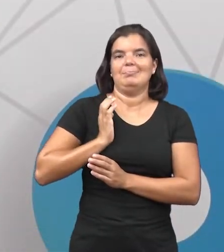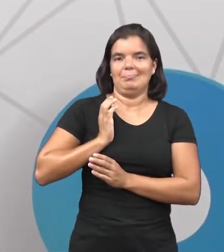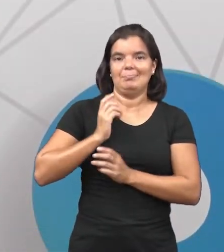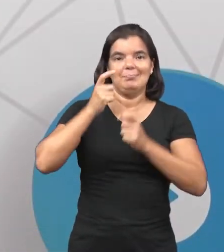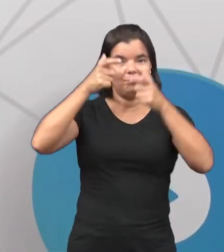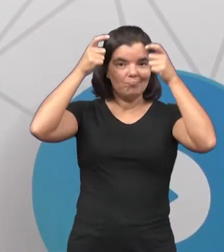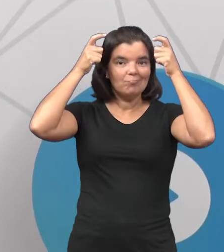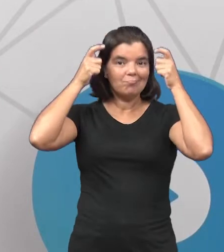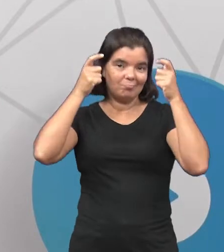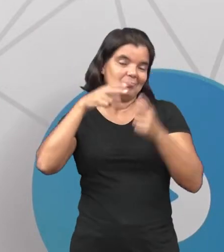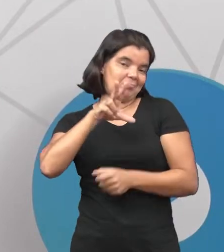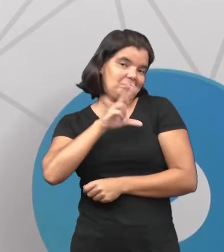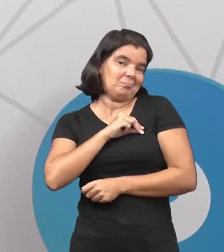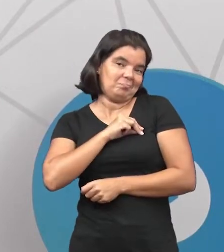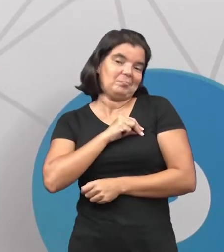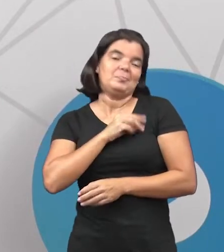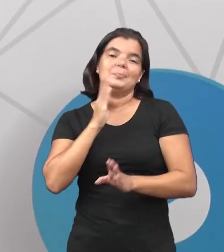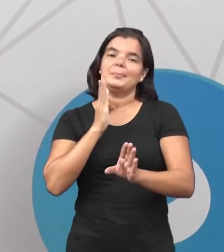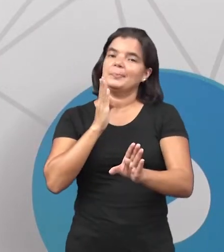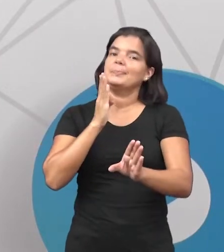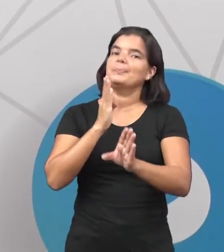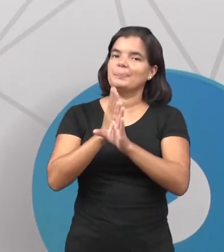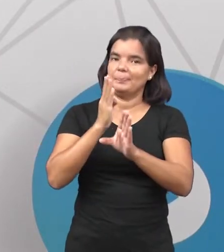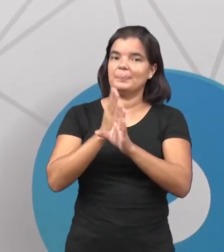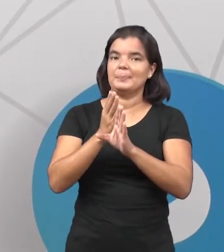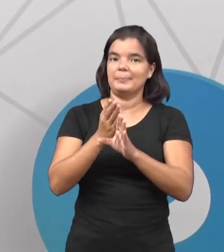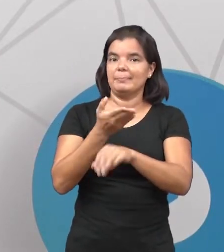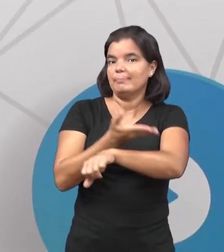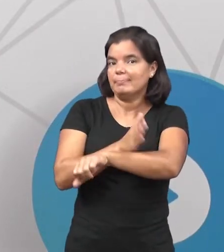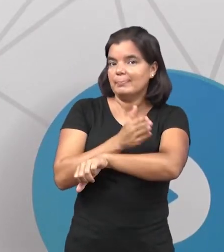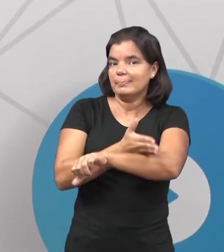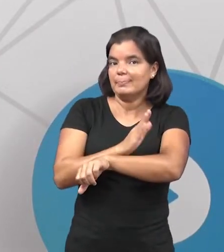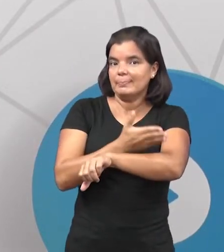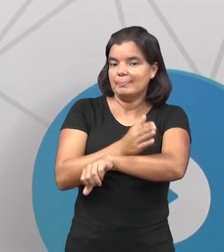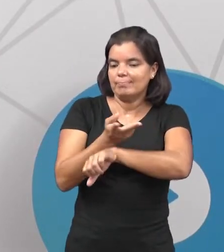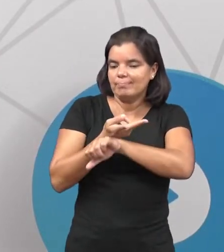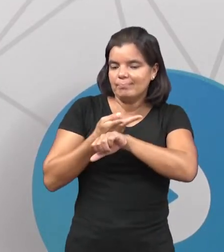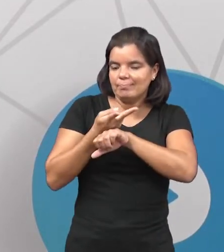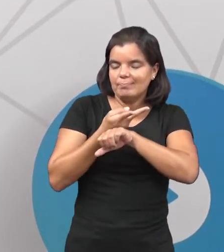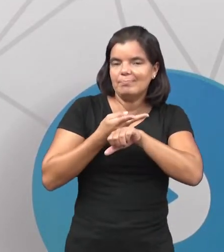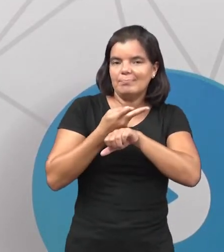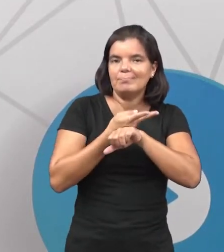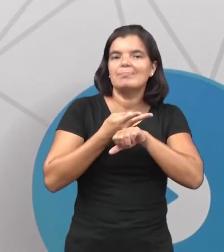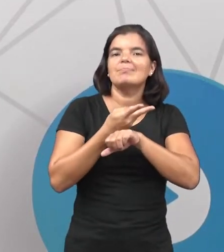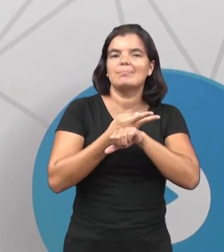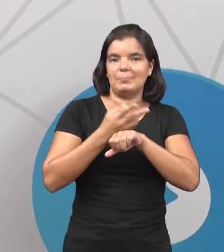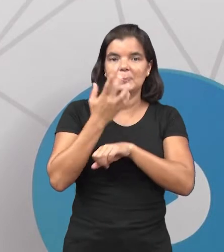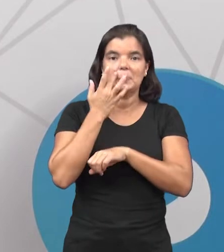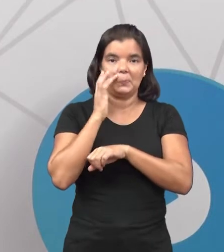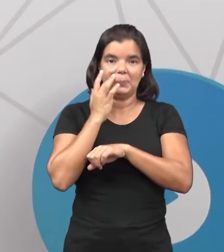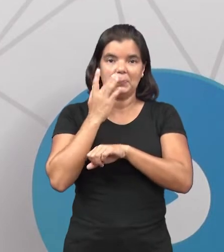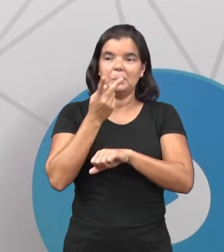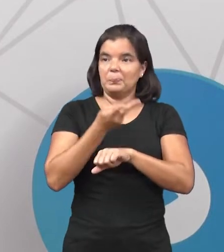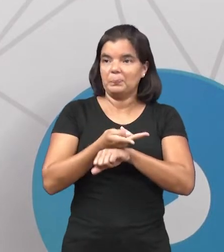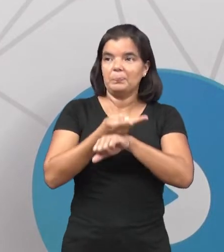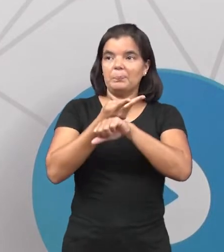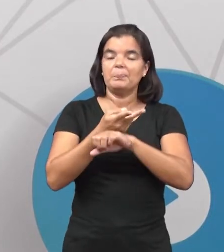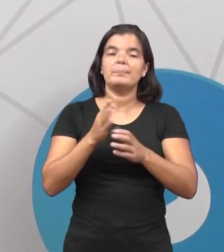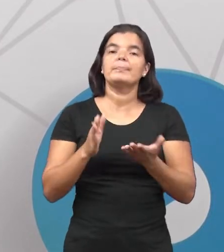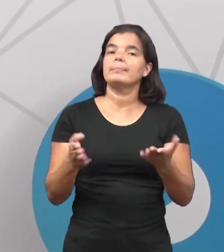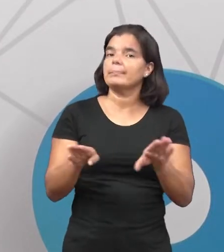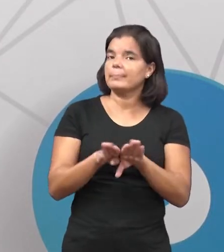coroa espanhola foi através dessa prática, né? Da busca por esse ouro, por essa prata.